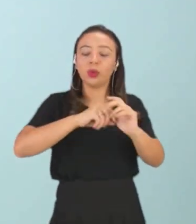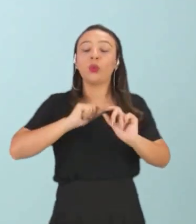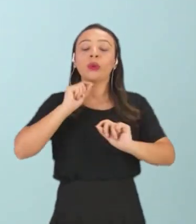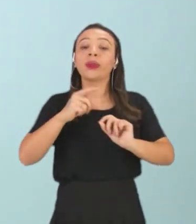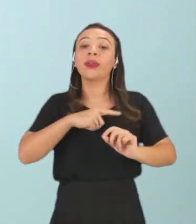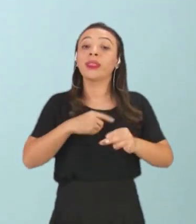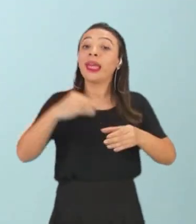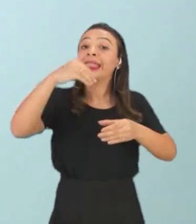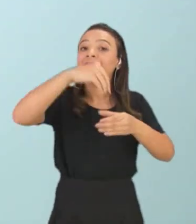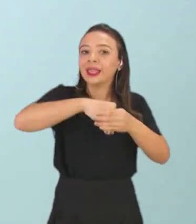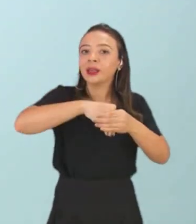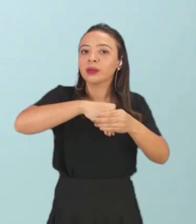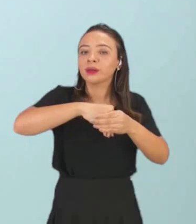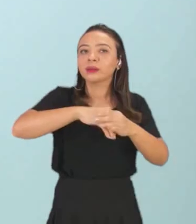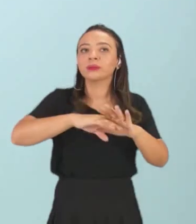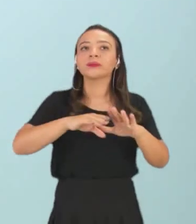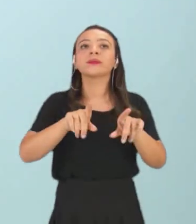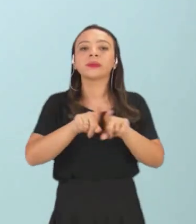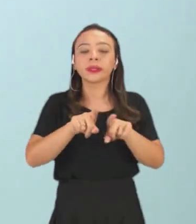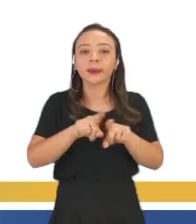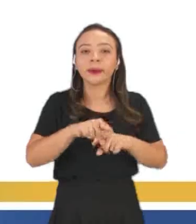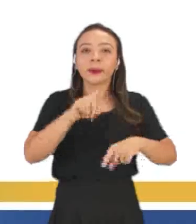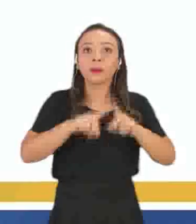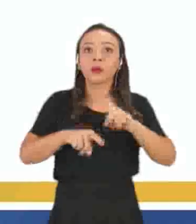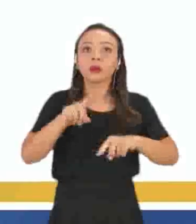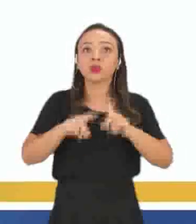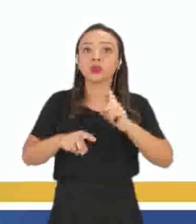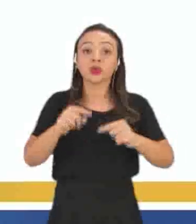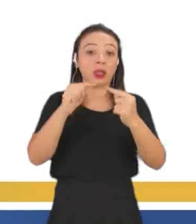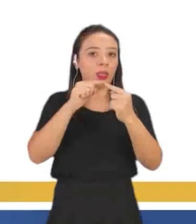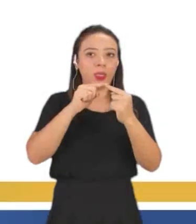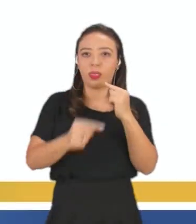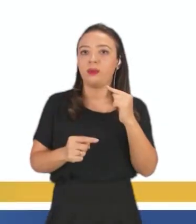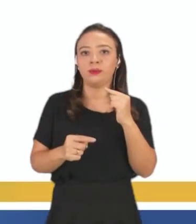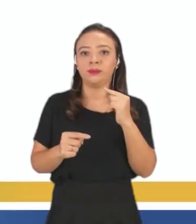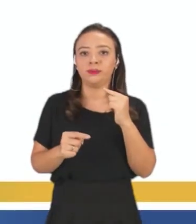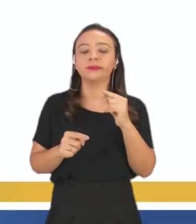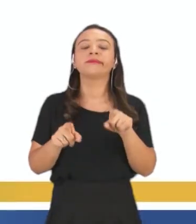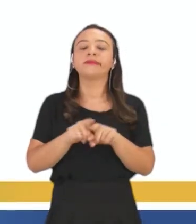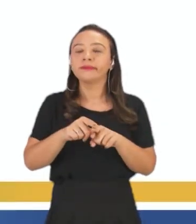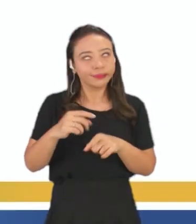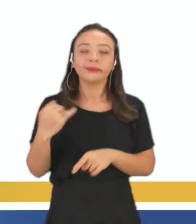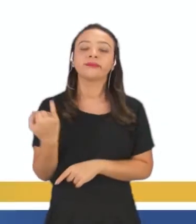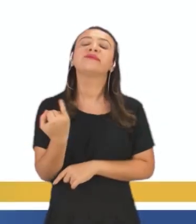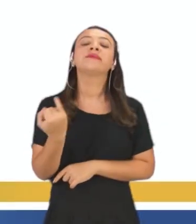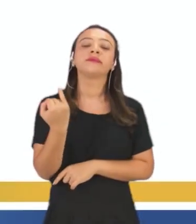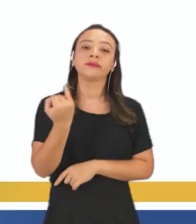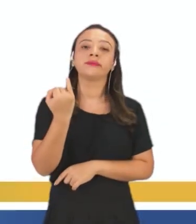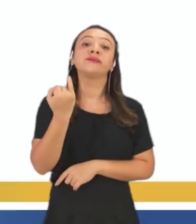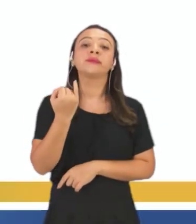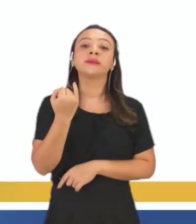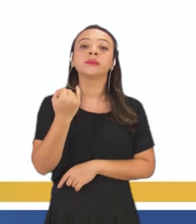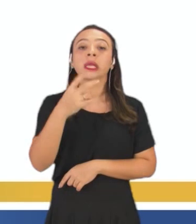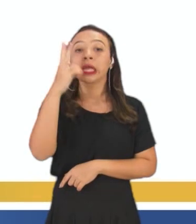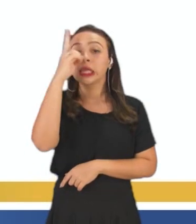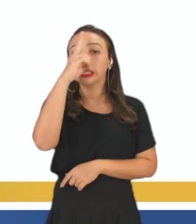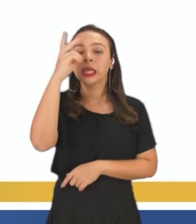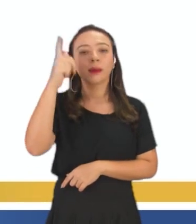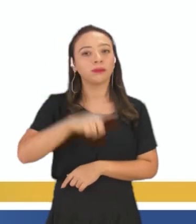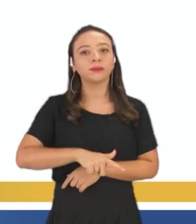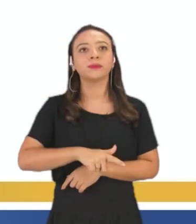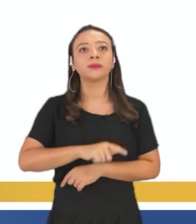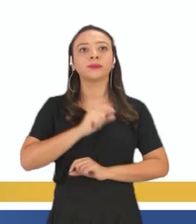recipiente, ok? Produtos incompatíveis é outro ponto muito importante também para a gente sempre estar relembrando.